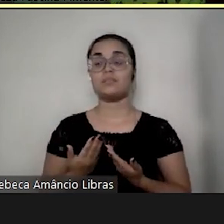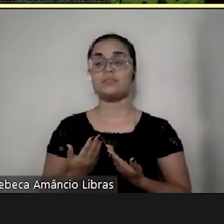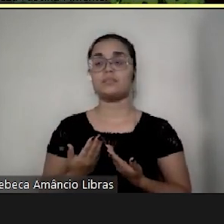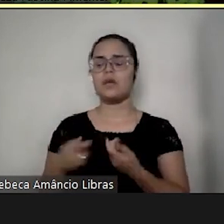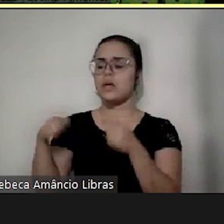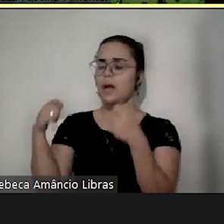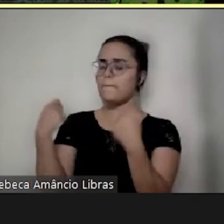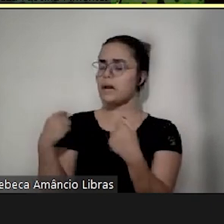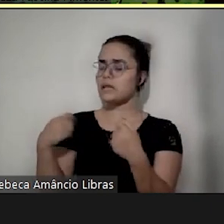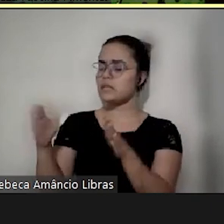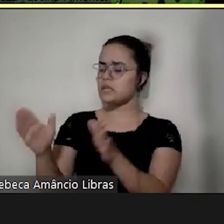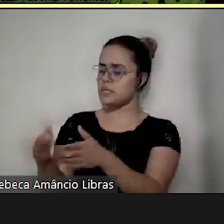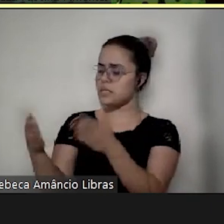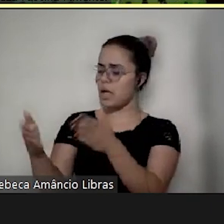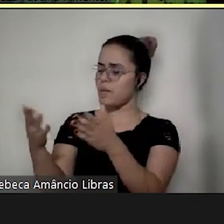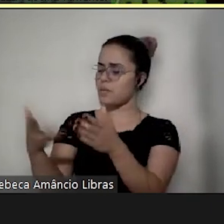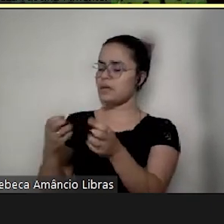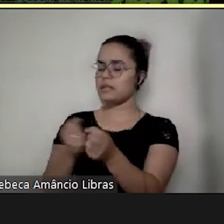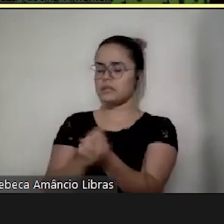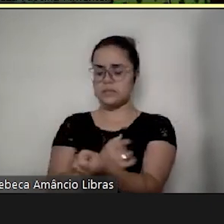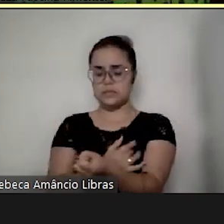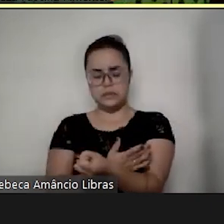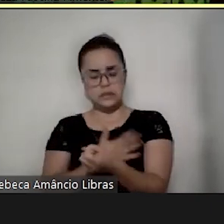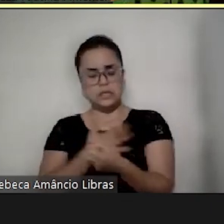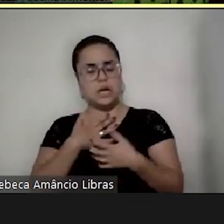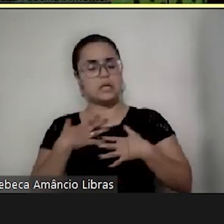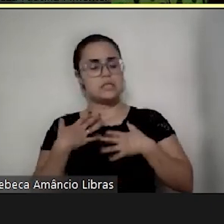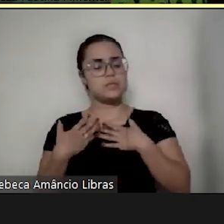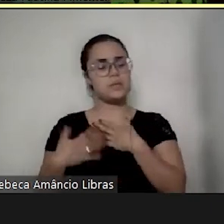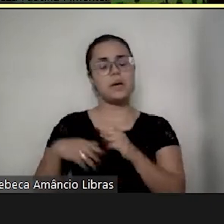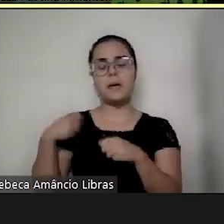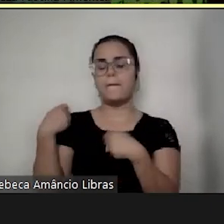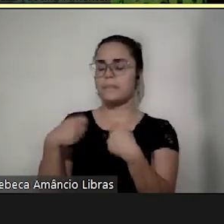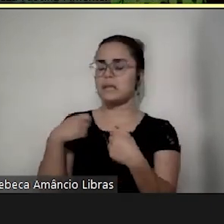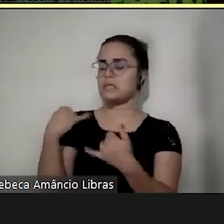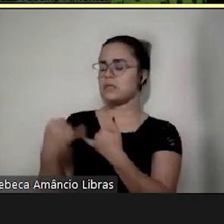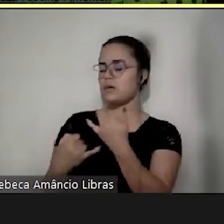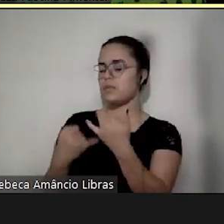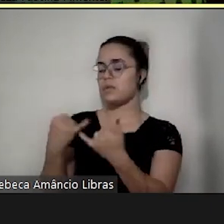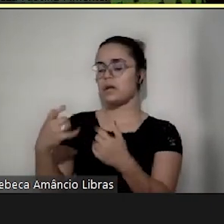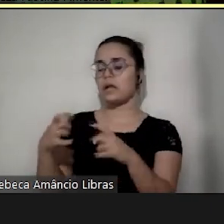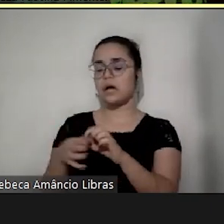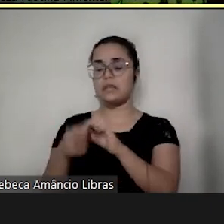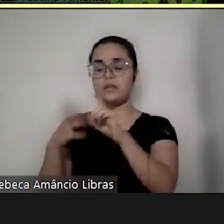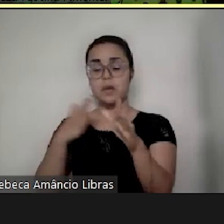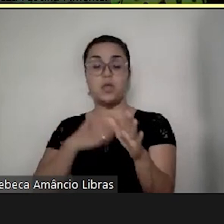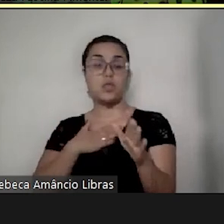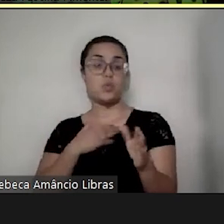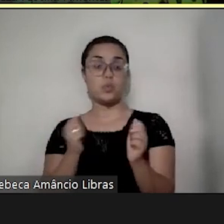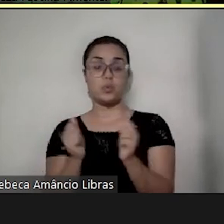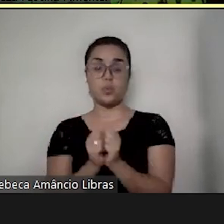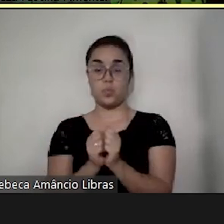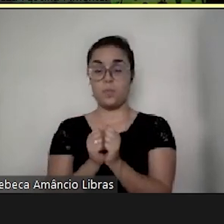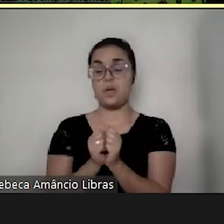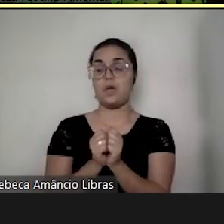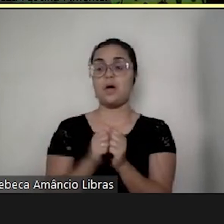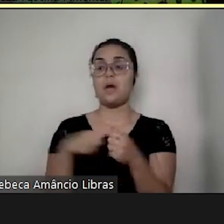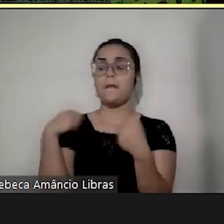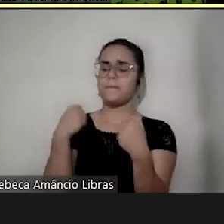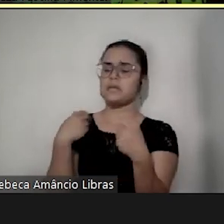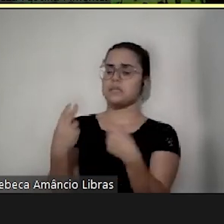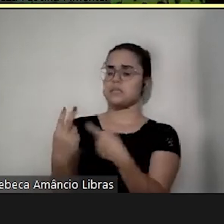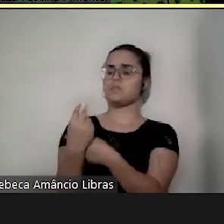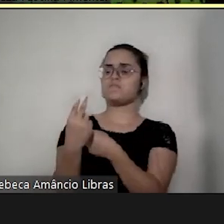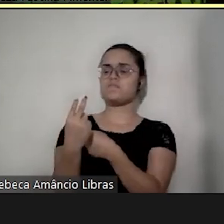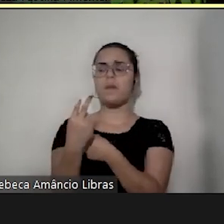nutrido emocionalmente? Ele precisa brincar livremente comigo? Ele precisa ser protegido?